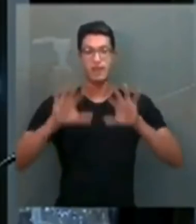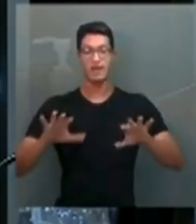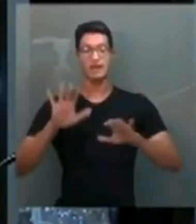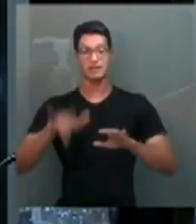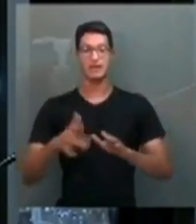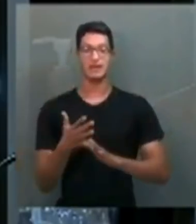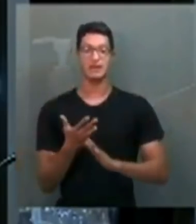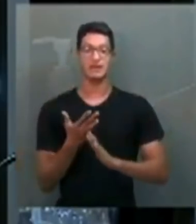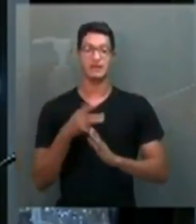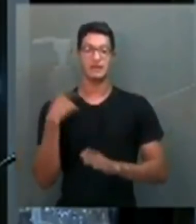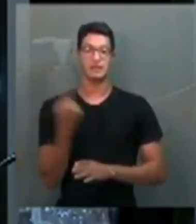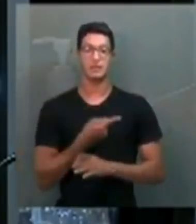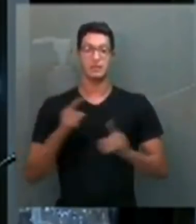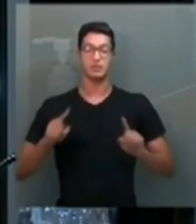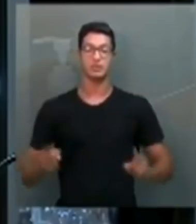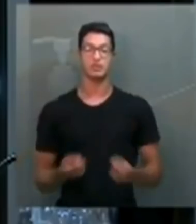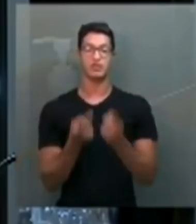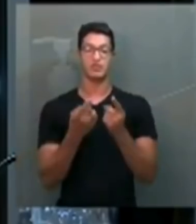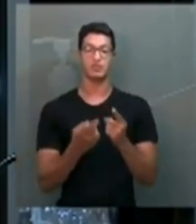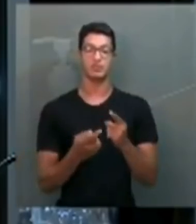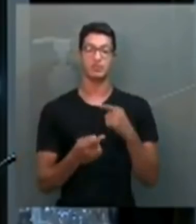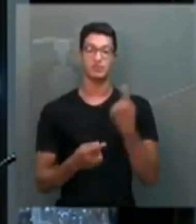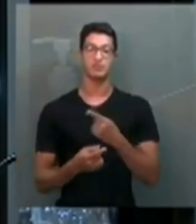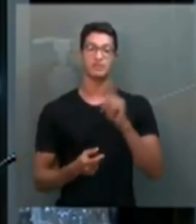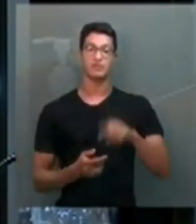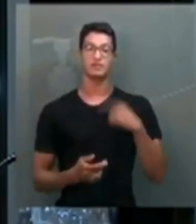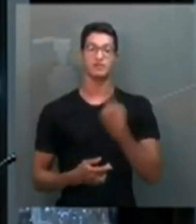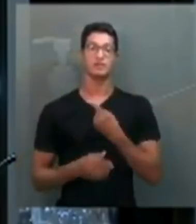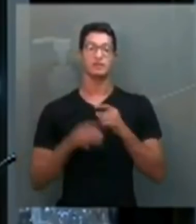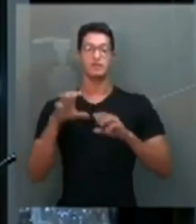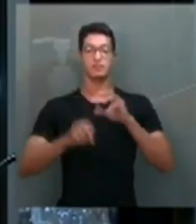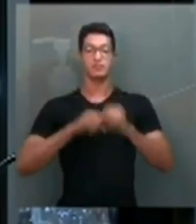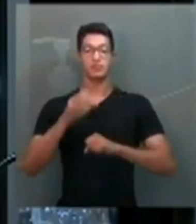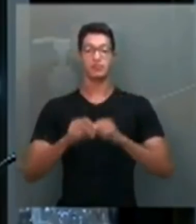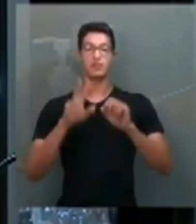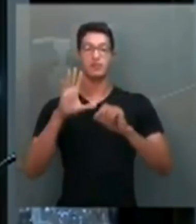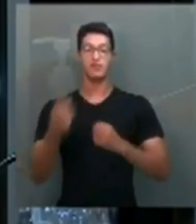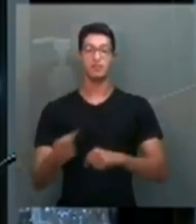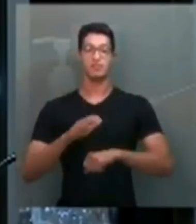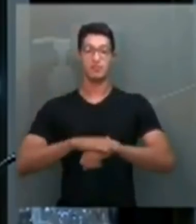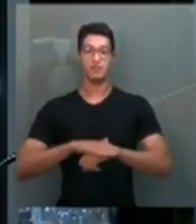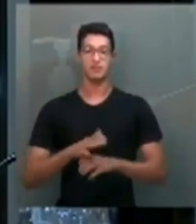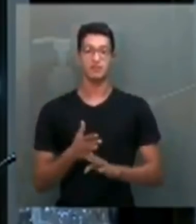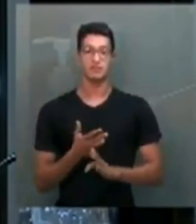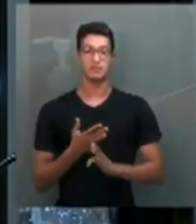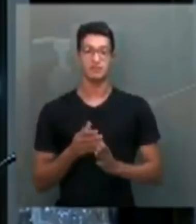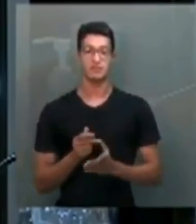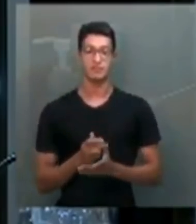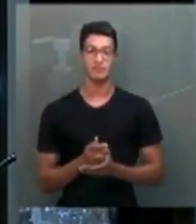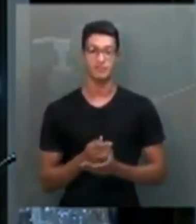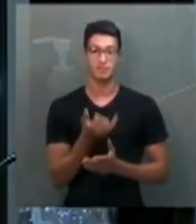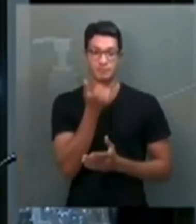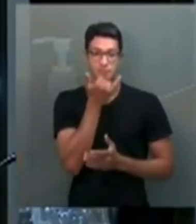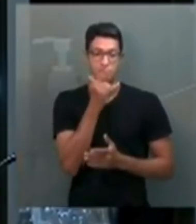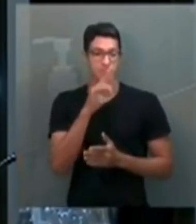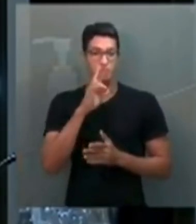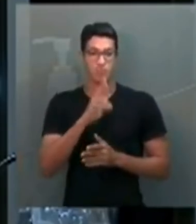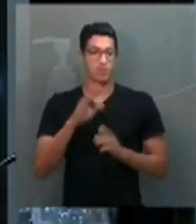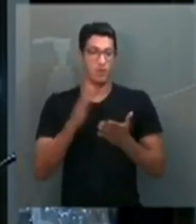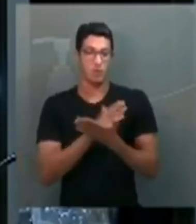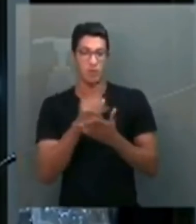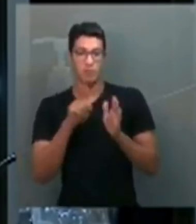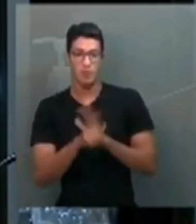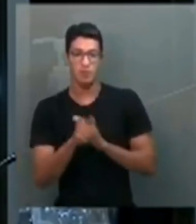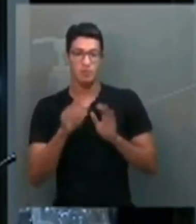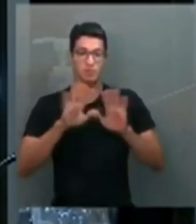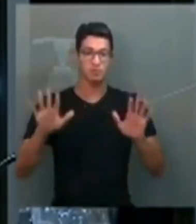o nosso desafio e é o que nós estamos buscando e vamos fazer. Desculpa se eu não respondi alguma outra